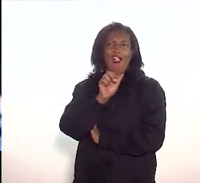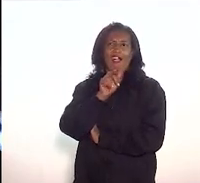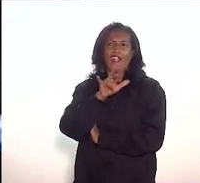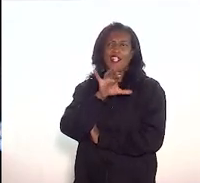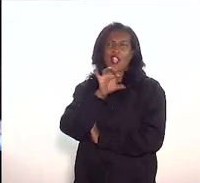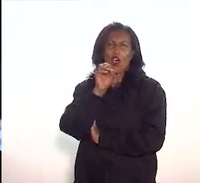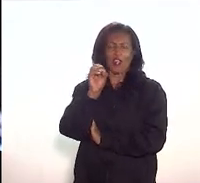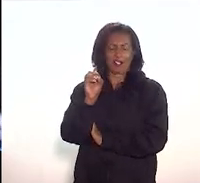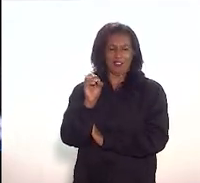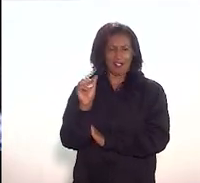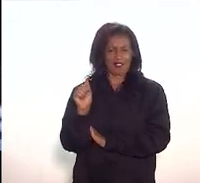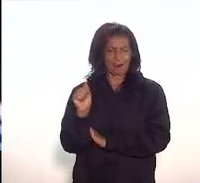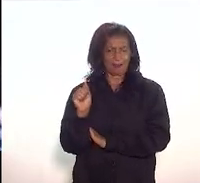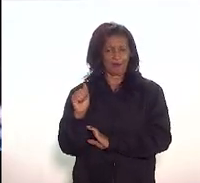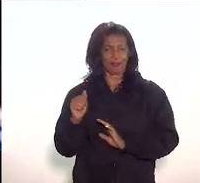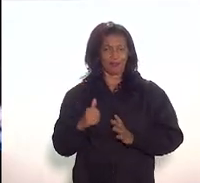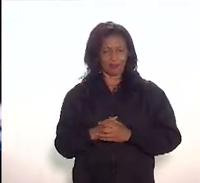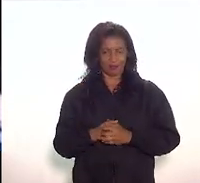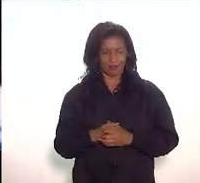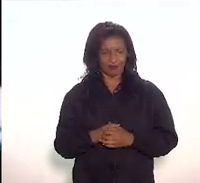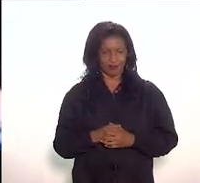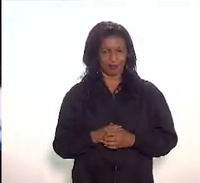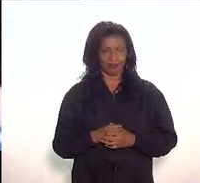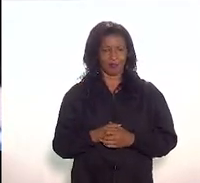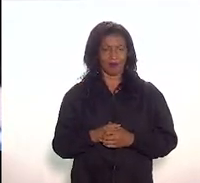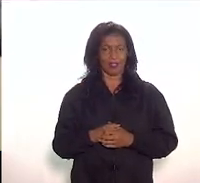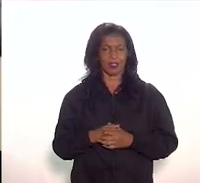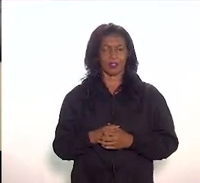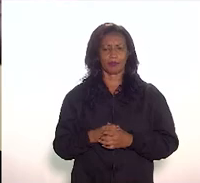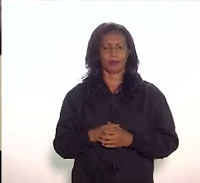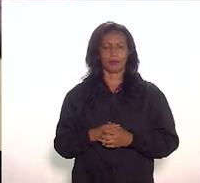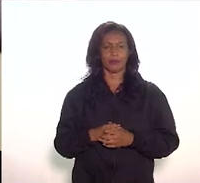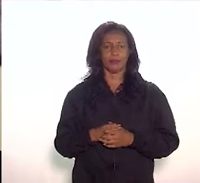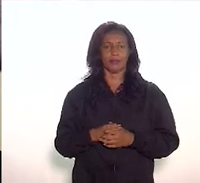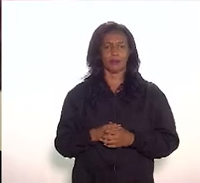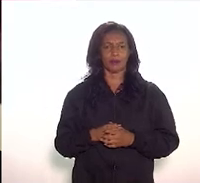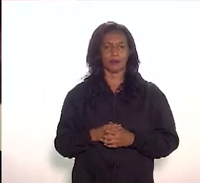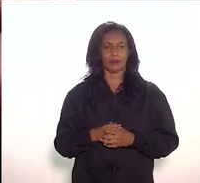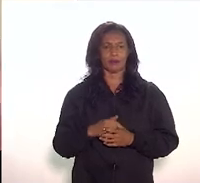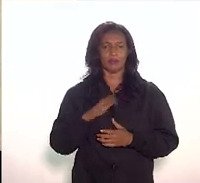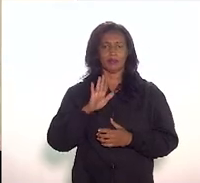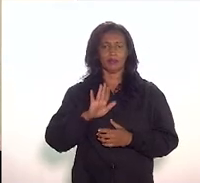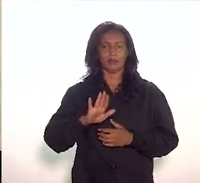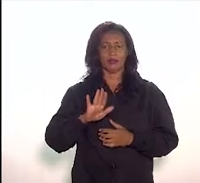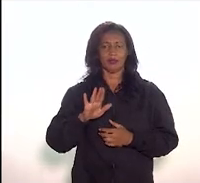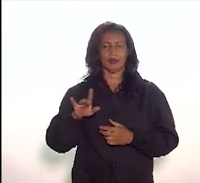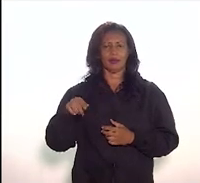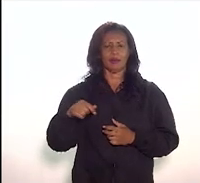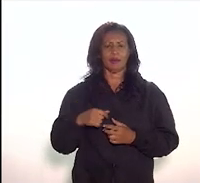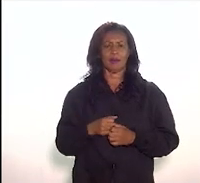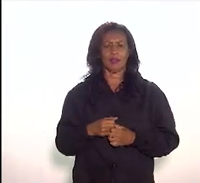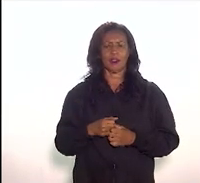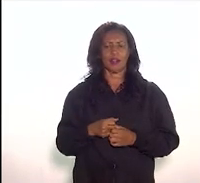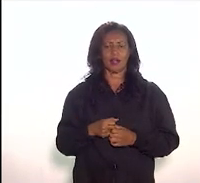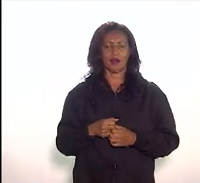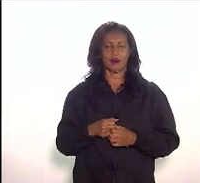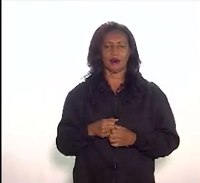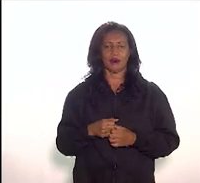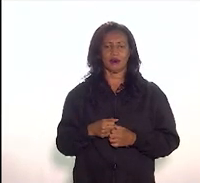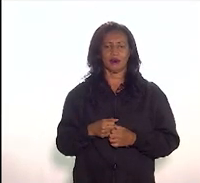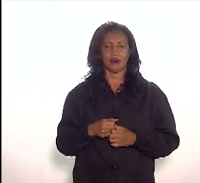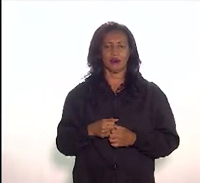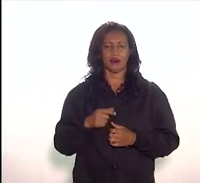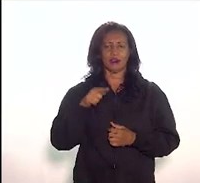se viver, nas construções... Eu participado aqui, não, dessa audiência pública? Nos